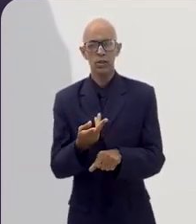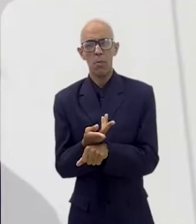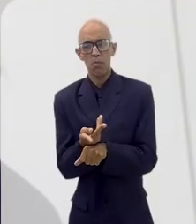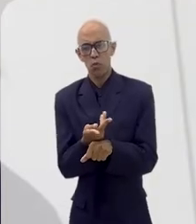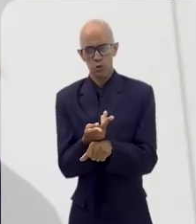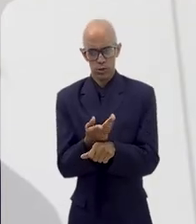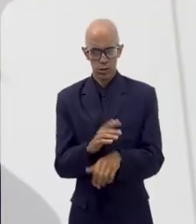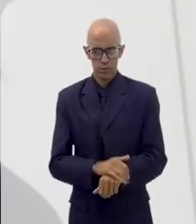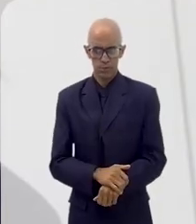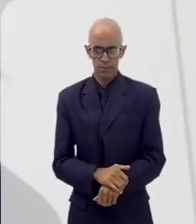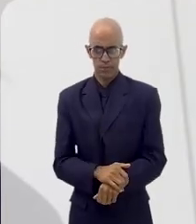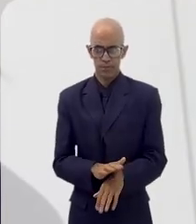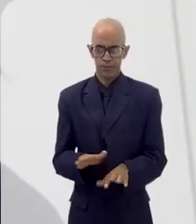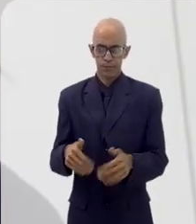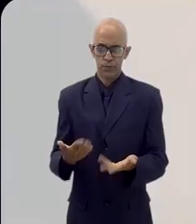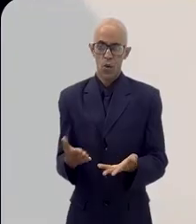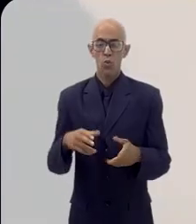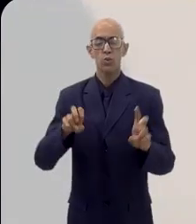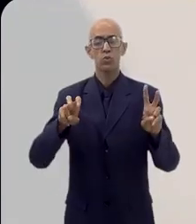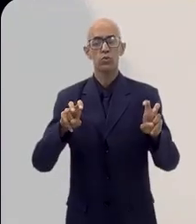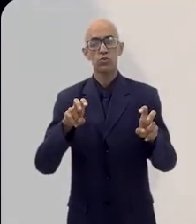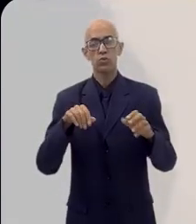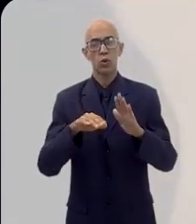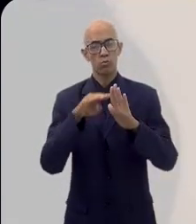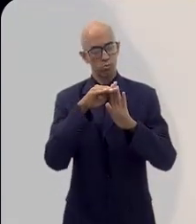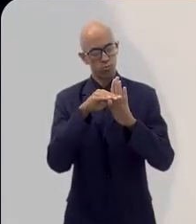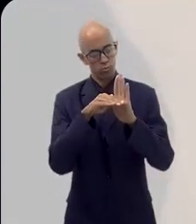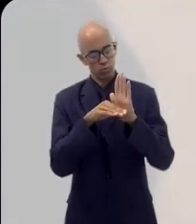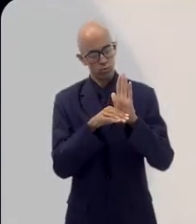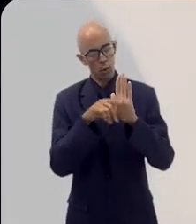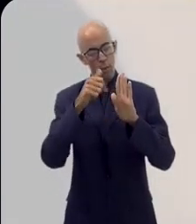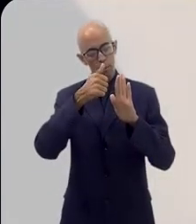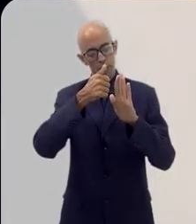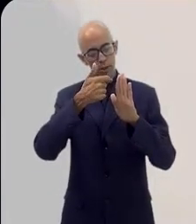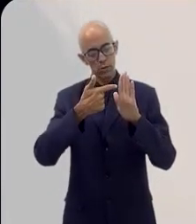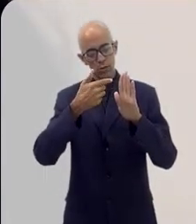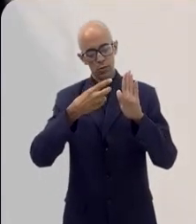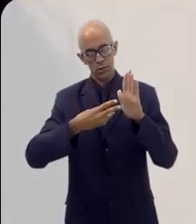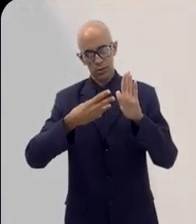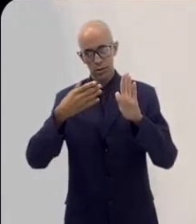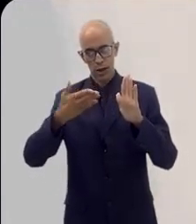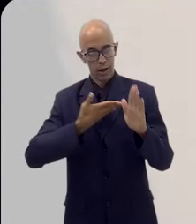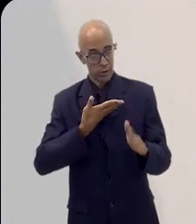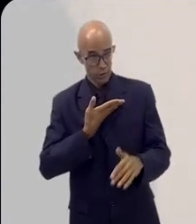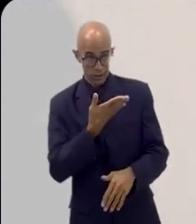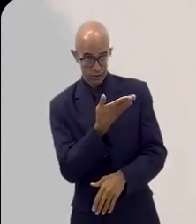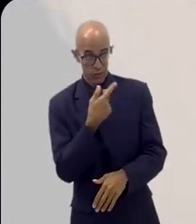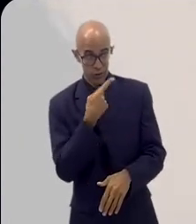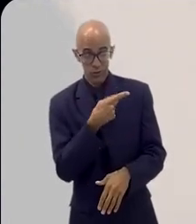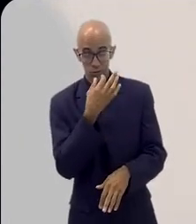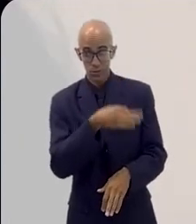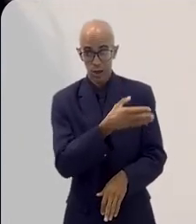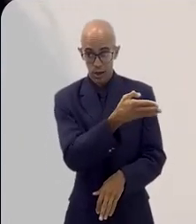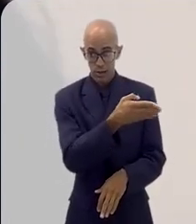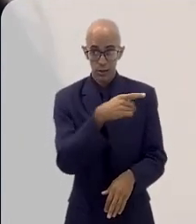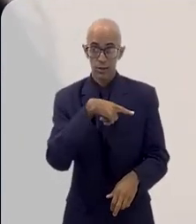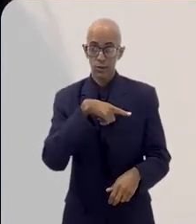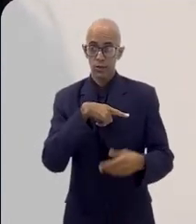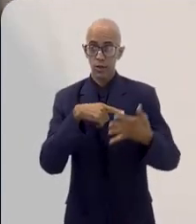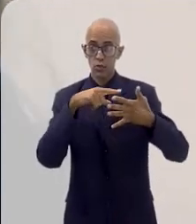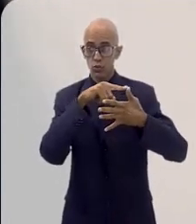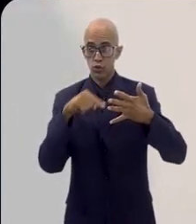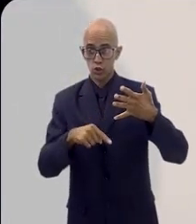essa busca, né? Bom, em relação ao ranking, a nossa colega está certa. A gente tem ali esses,